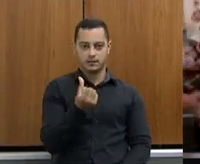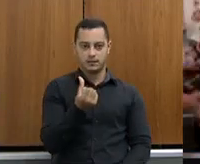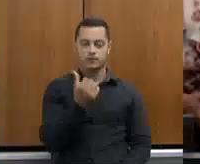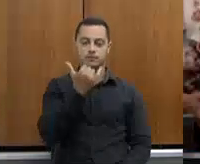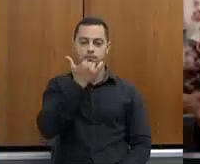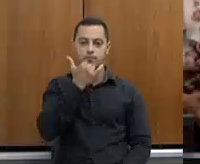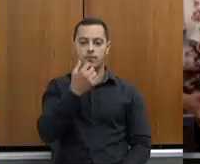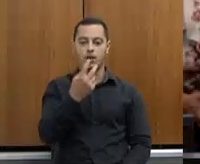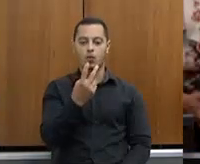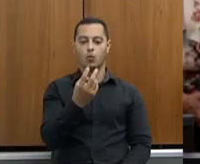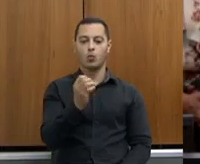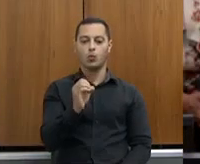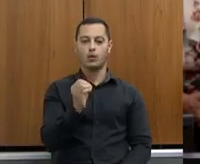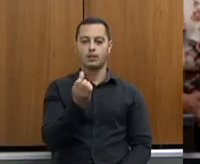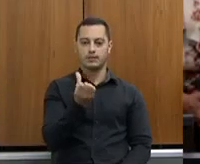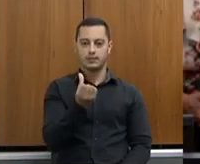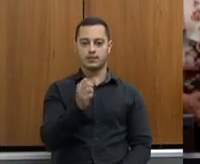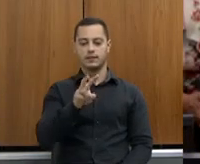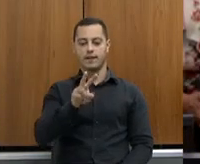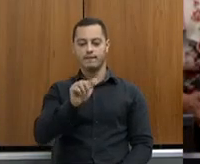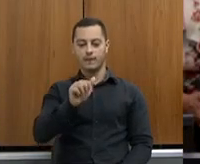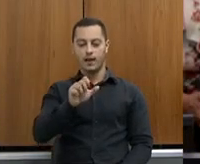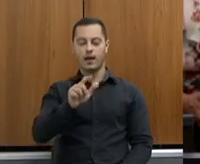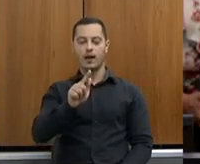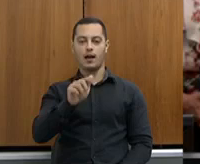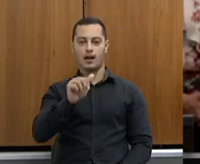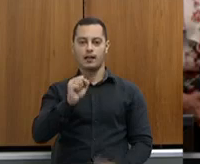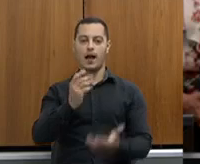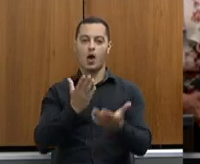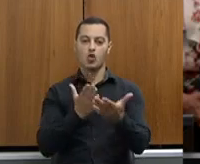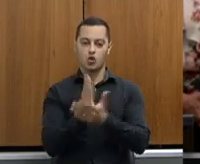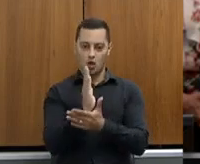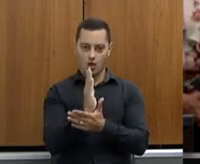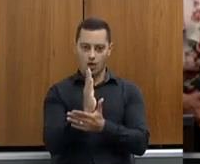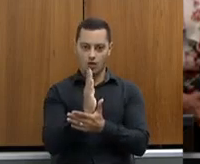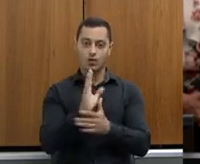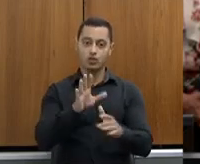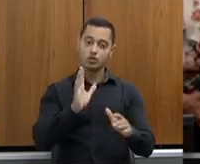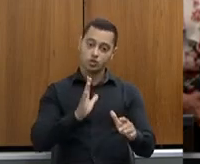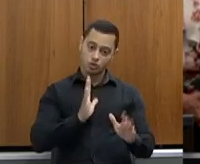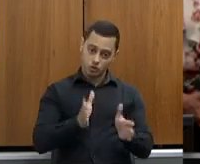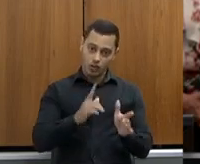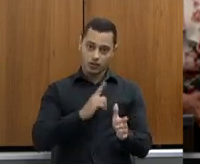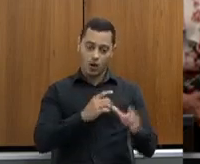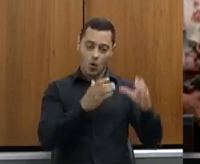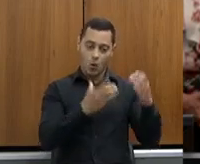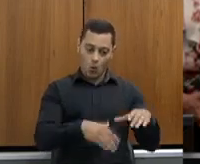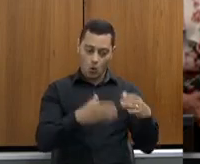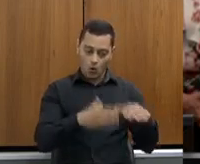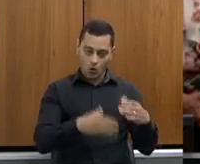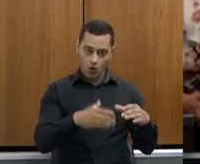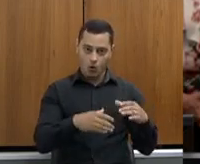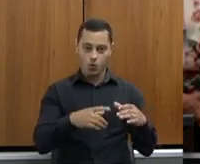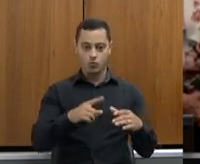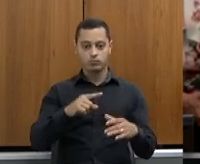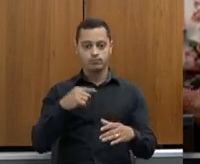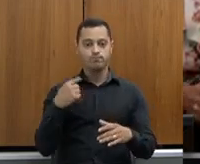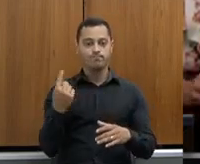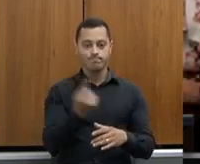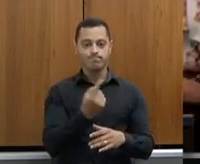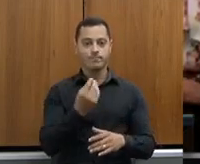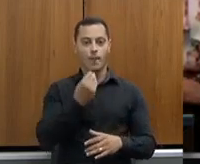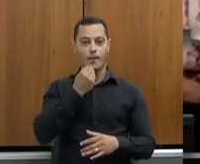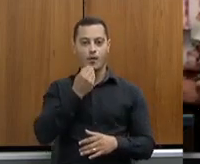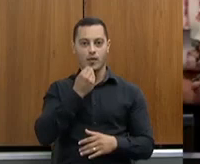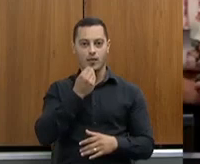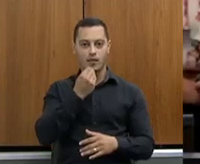206 vagas autorizadas. Como a Emater já tinha um concurso, nós tivemos oportunidade, e a CEPLAG teve